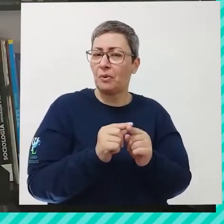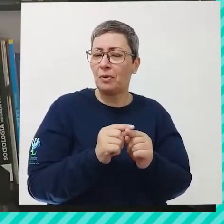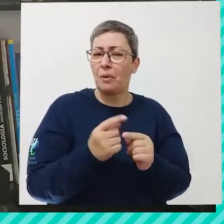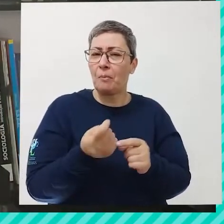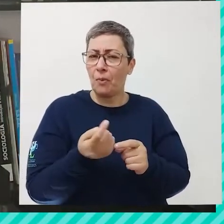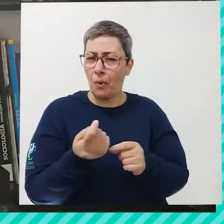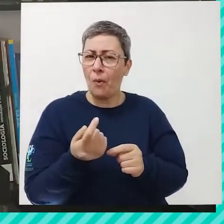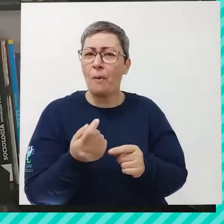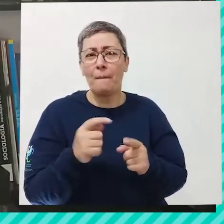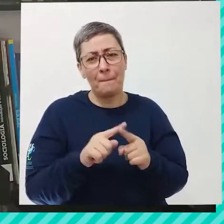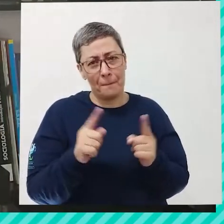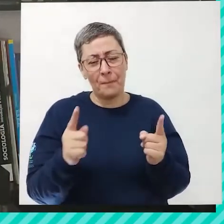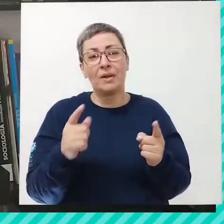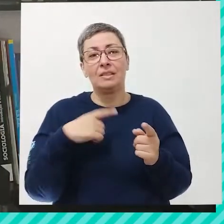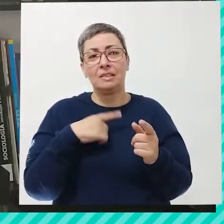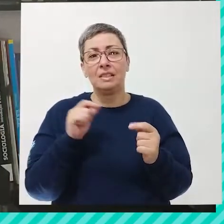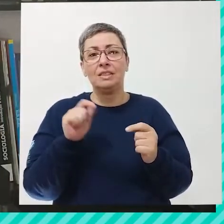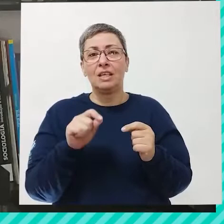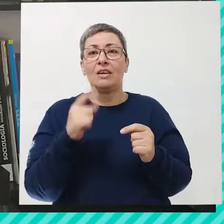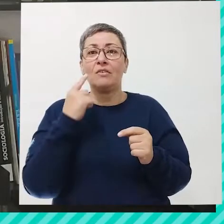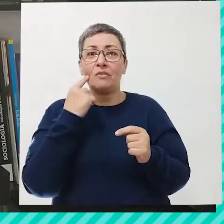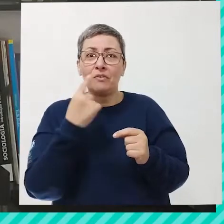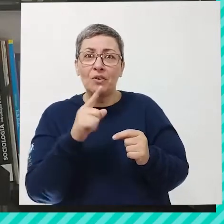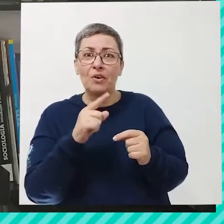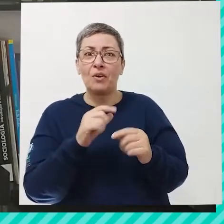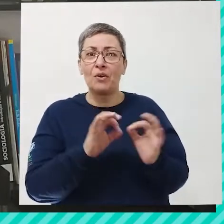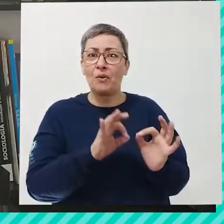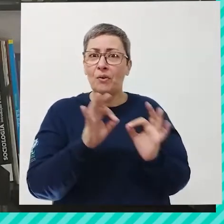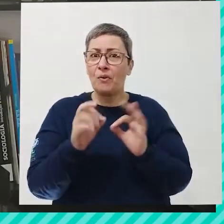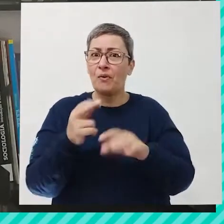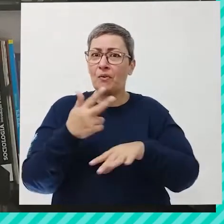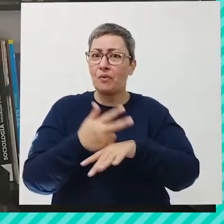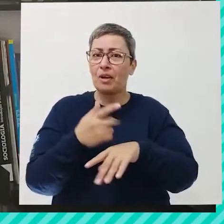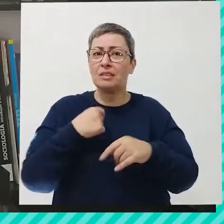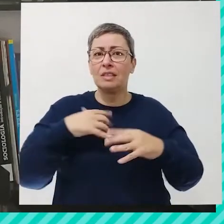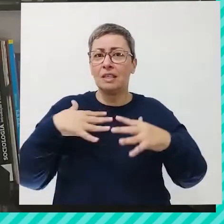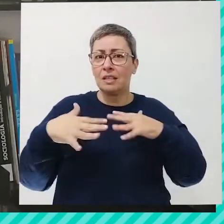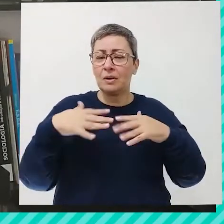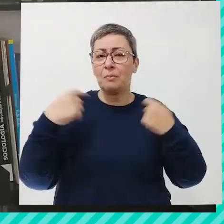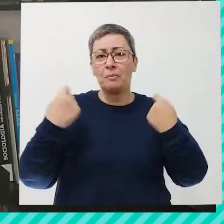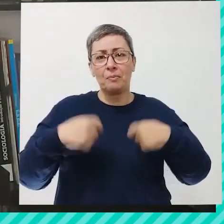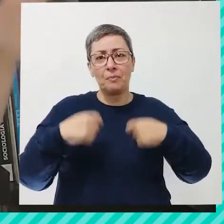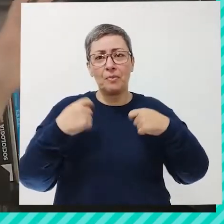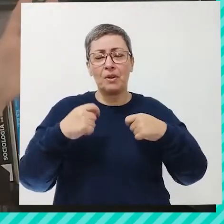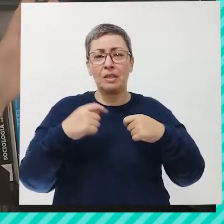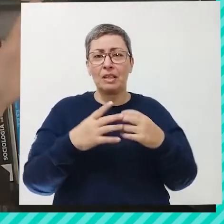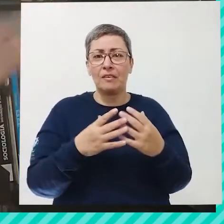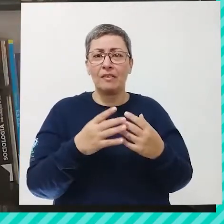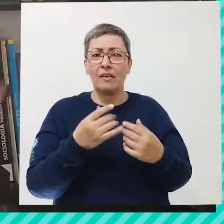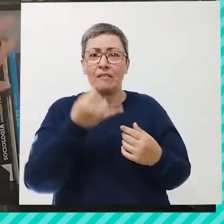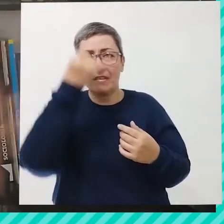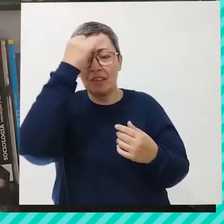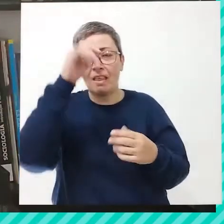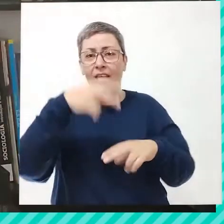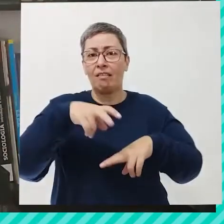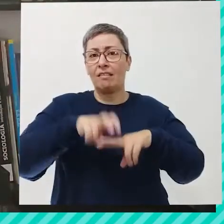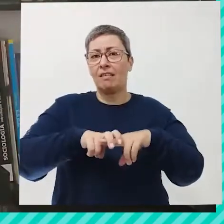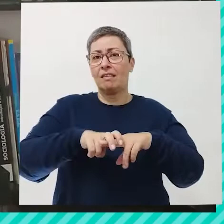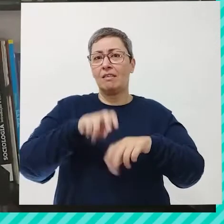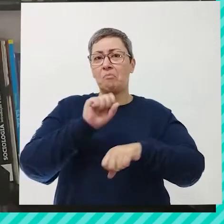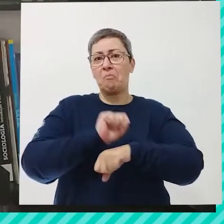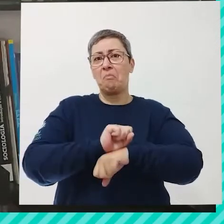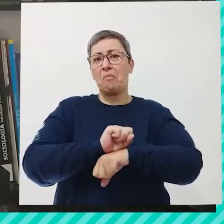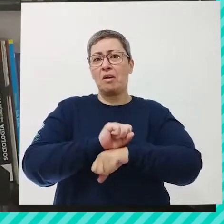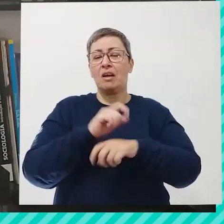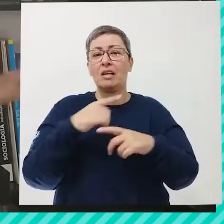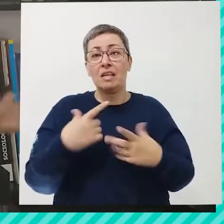Parece pouca coisa, viu, gente? Mas, como a gente viu aí no vídeo, a precisa estar sempre em movimento, fugindo do sedentarismo, de ficar parado.